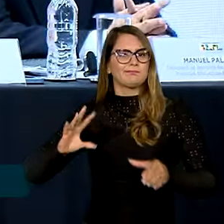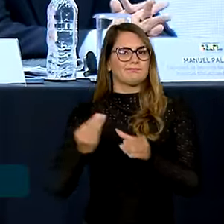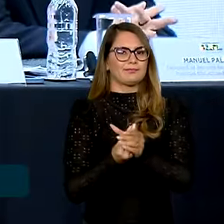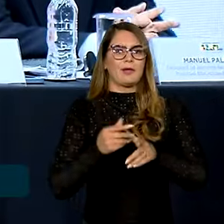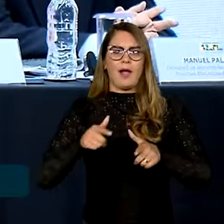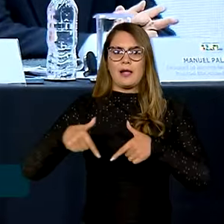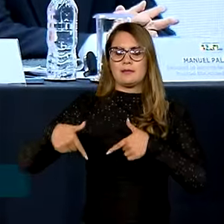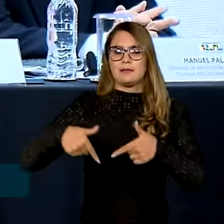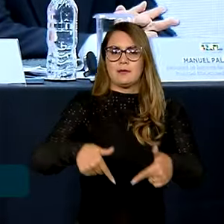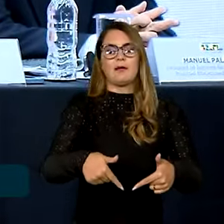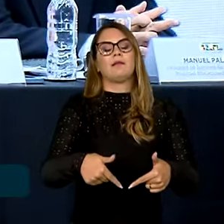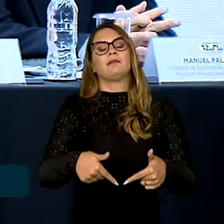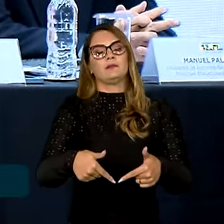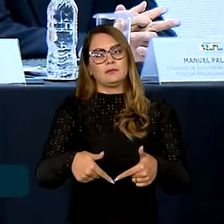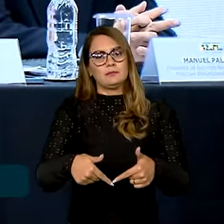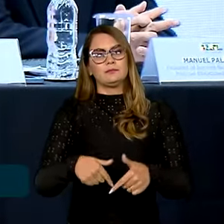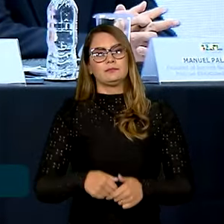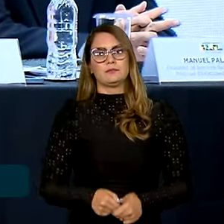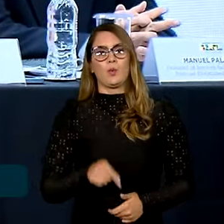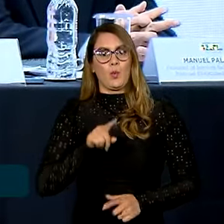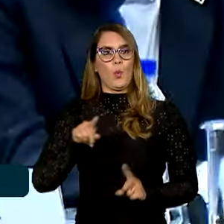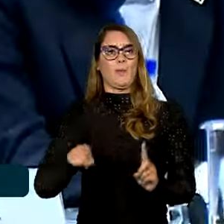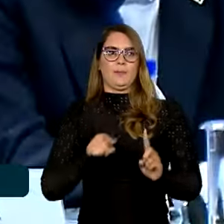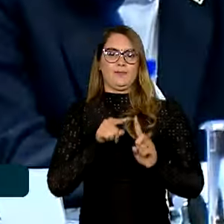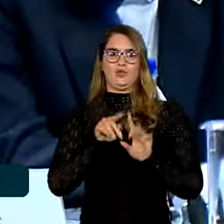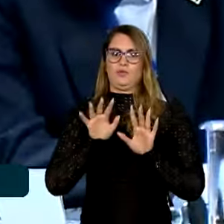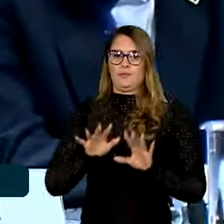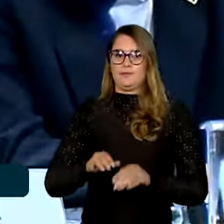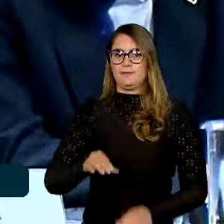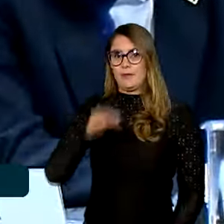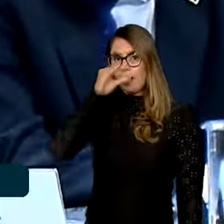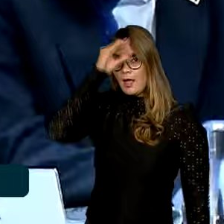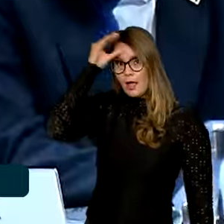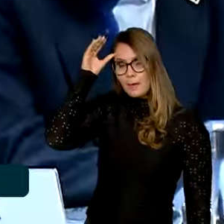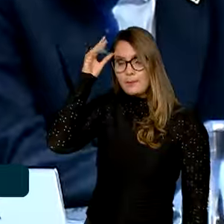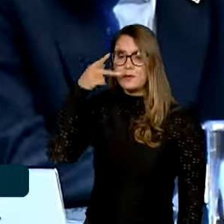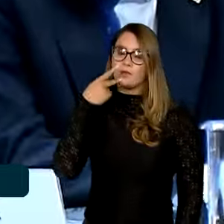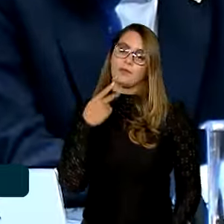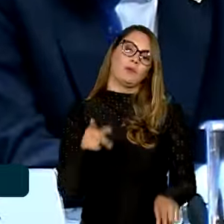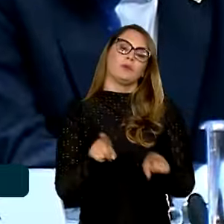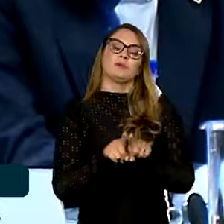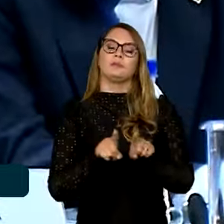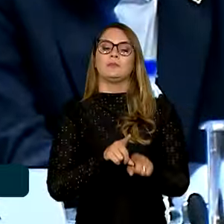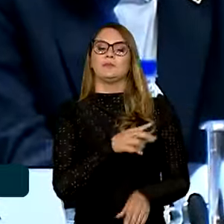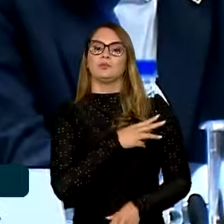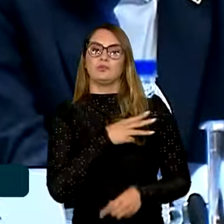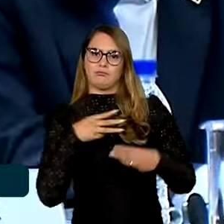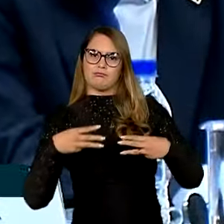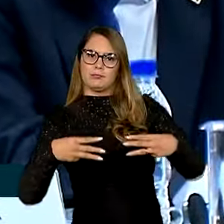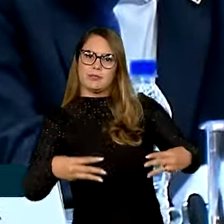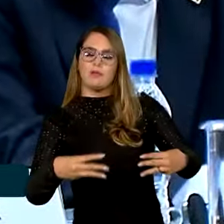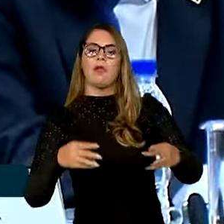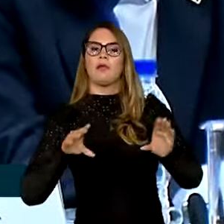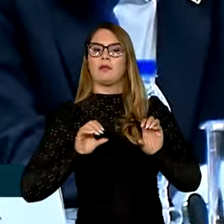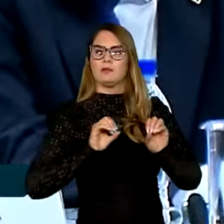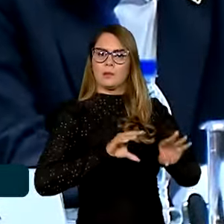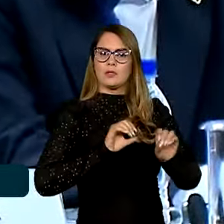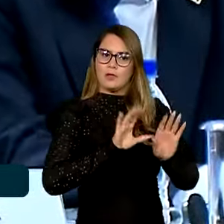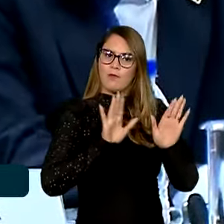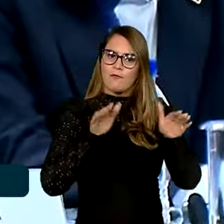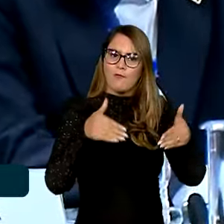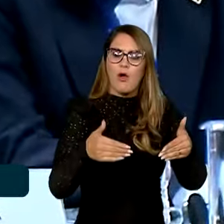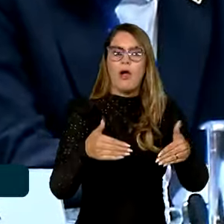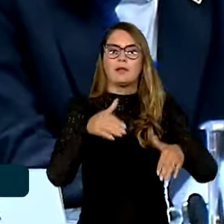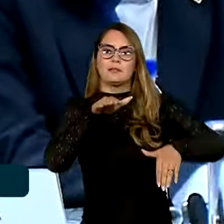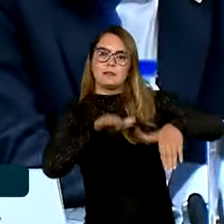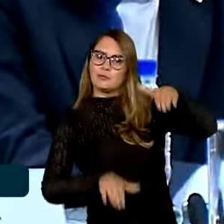conjunto de ações com esse objetivo. Camilo Santana reforçou que o Ministério tem focado na redução das